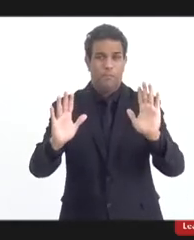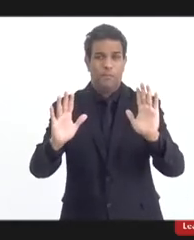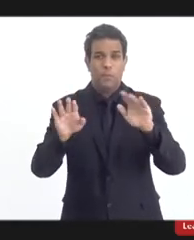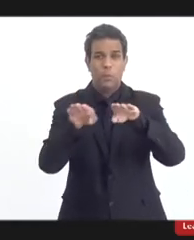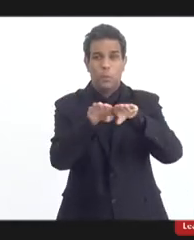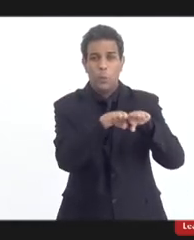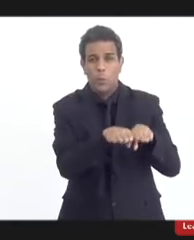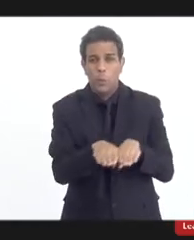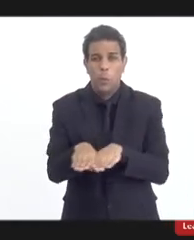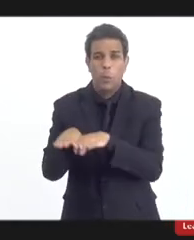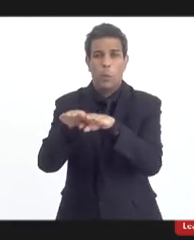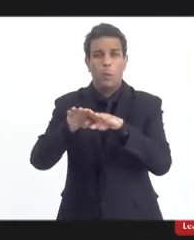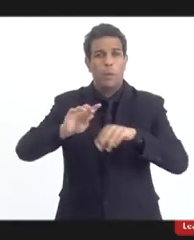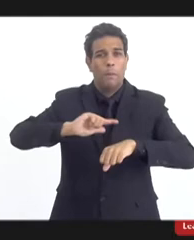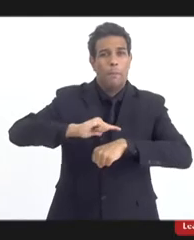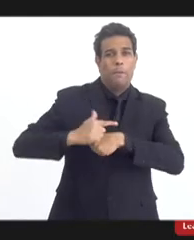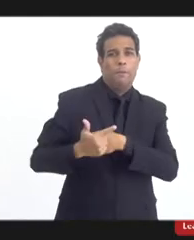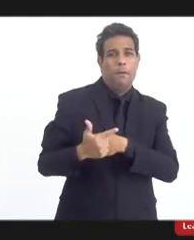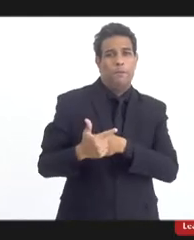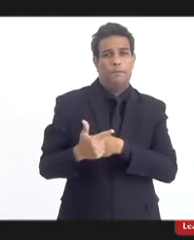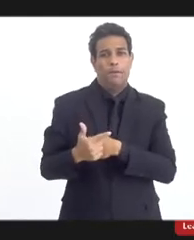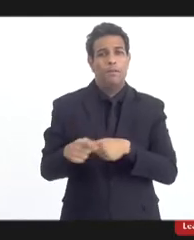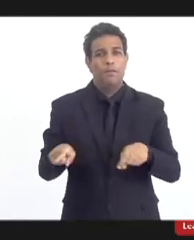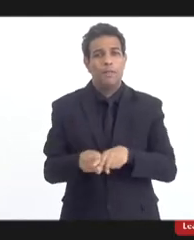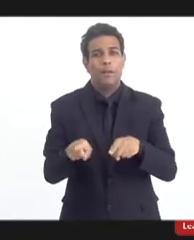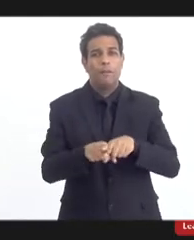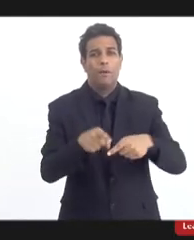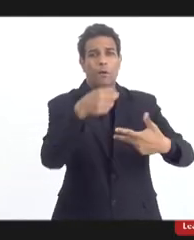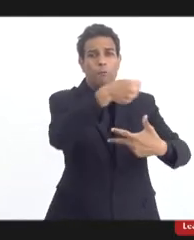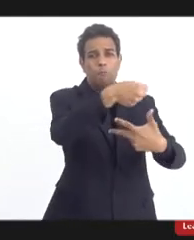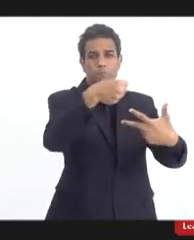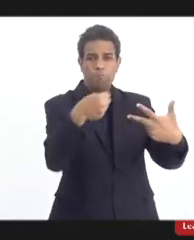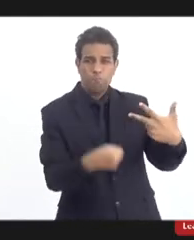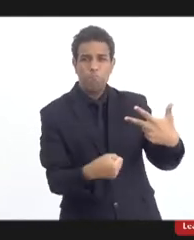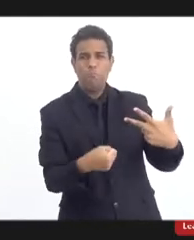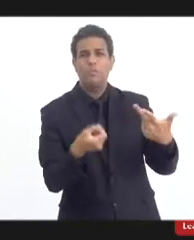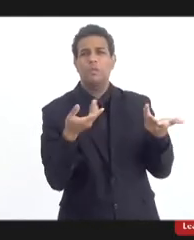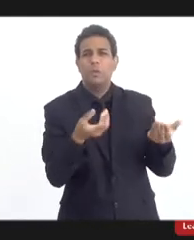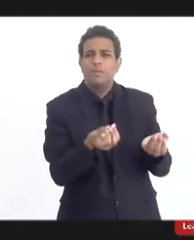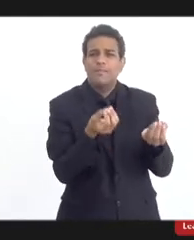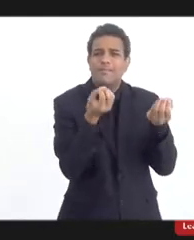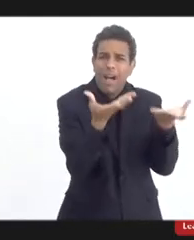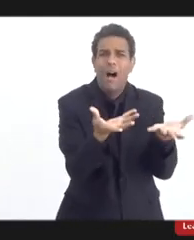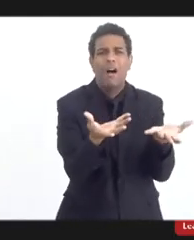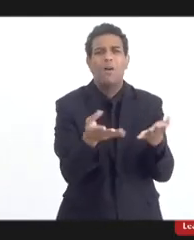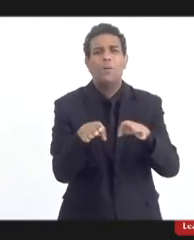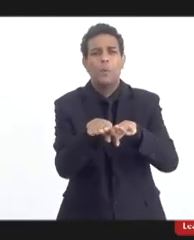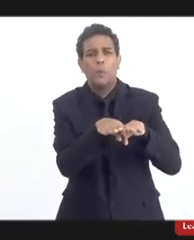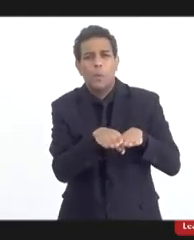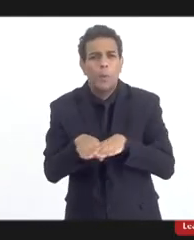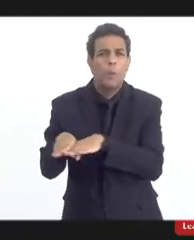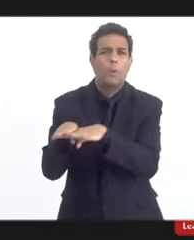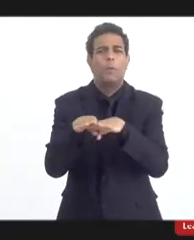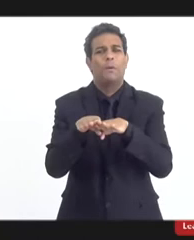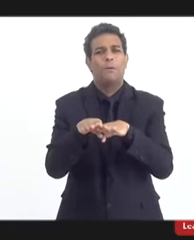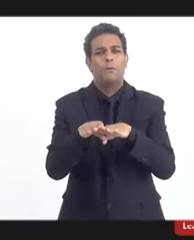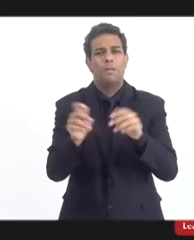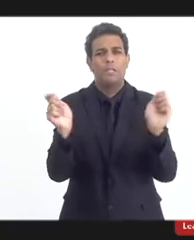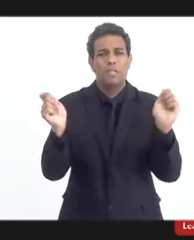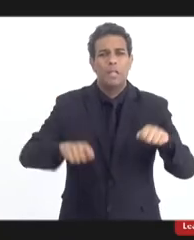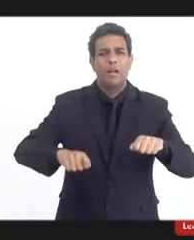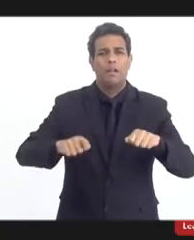é o papel do Estado, garantir que todas as expressões